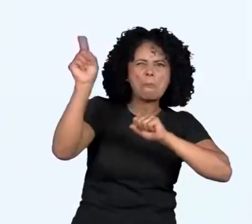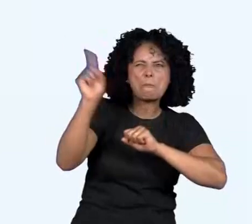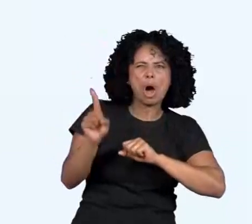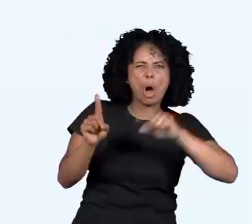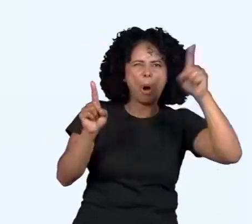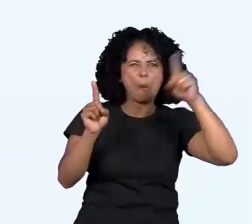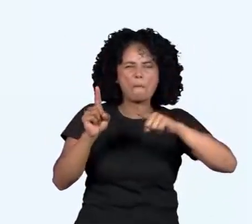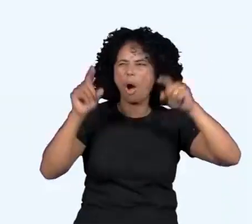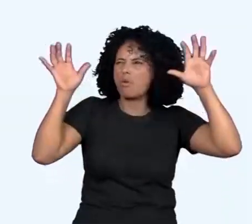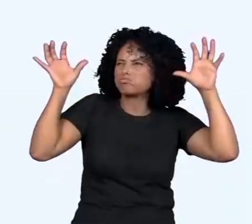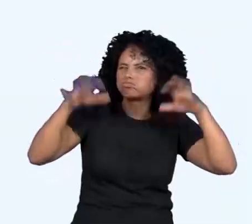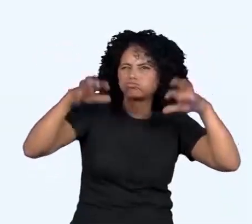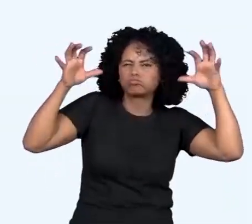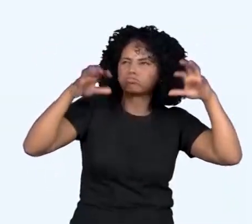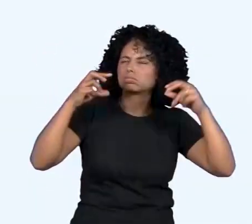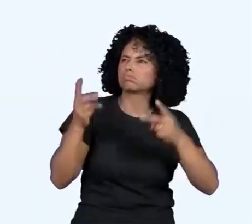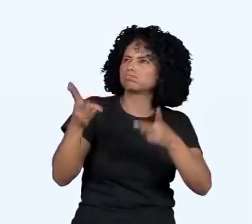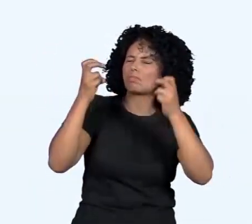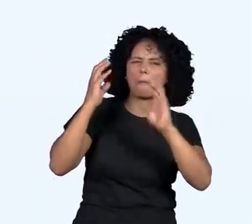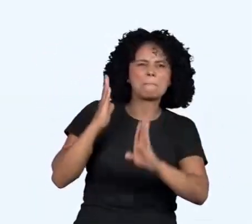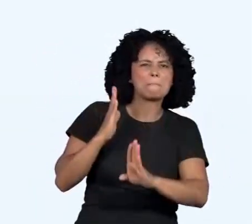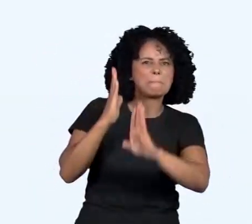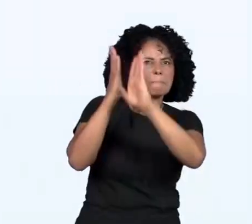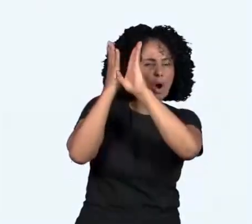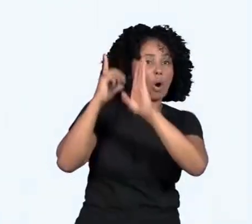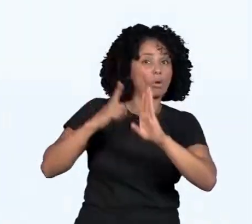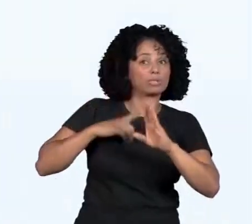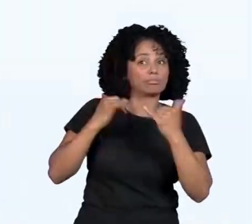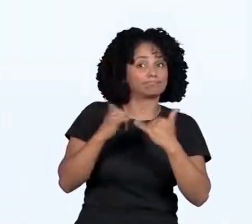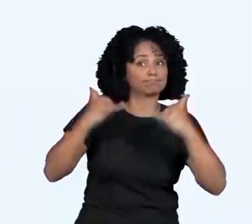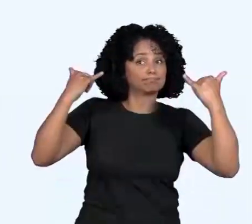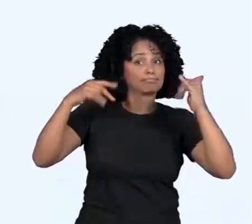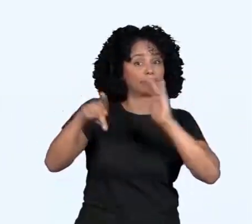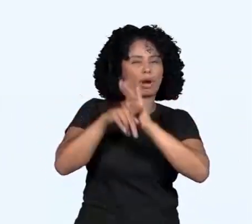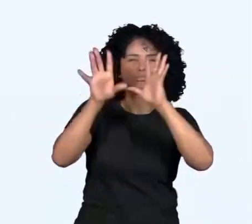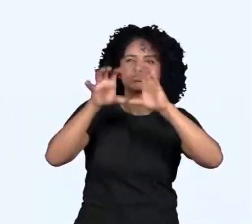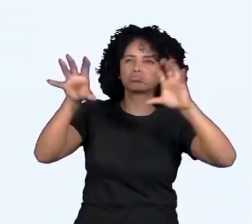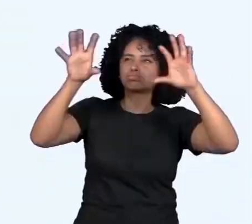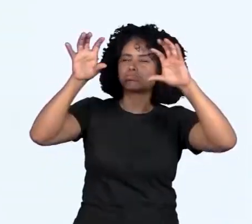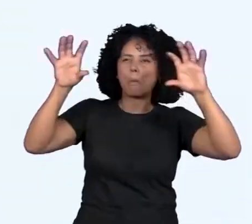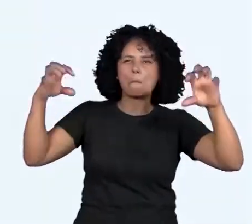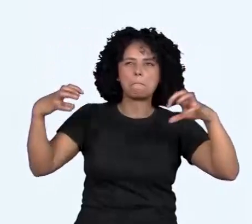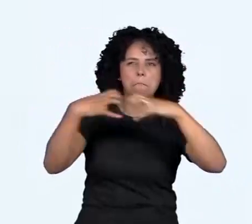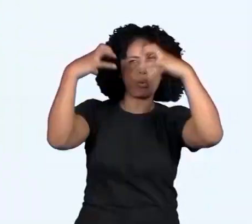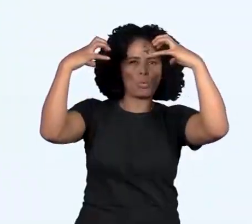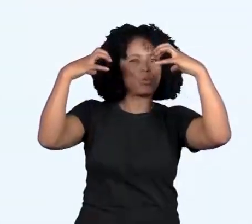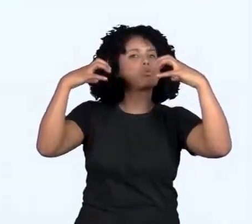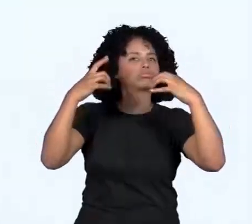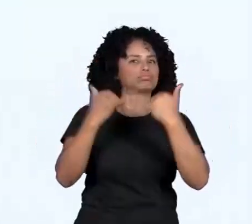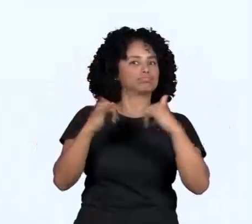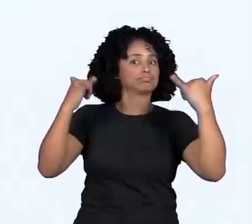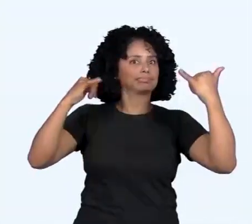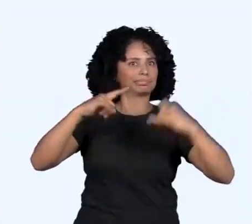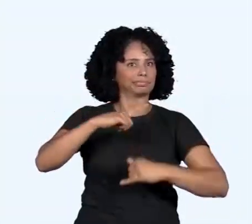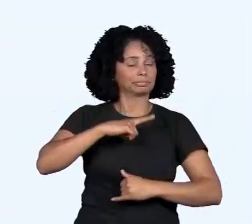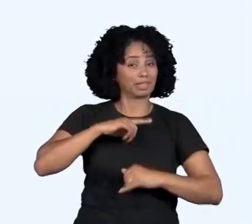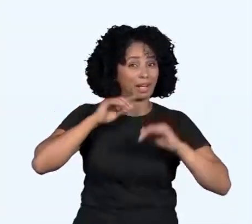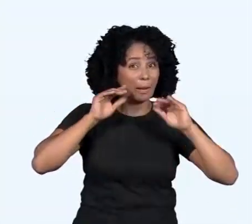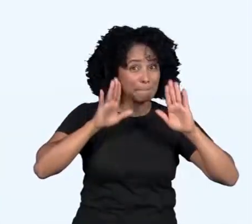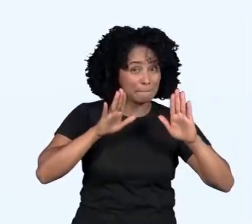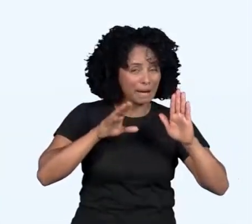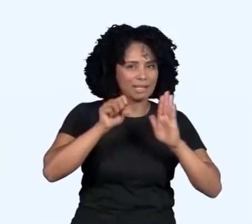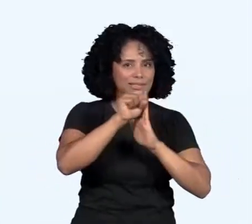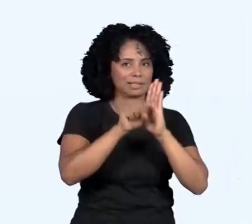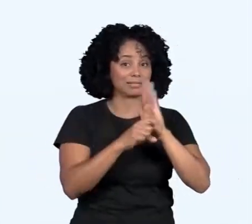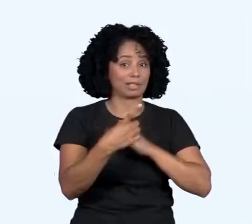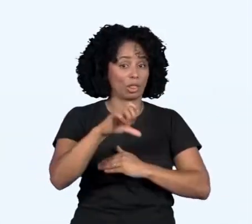raios eram descargas de correntes elétricas que vinham das nuvens. Mas só no final do século XIX, os homens começaram a